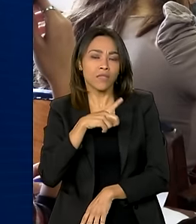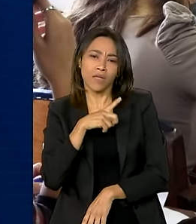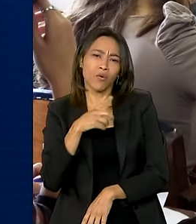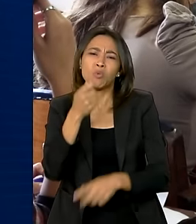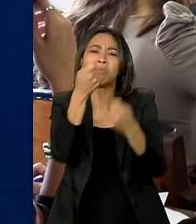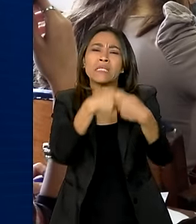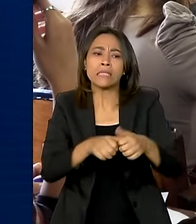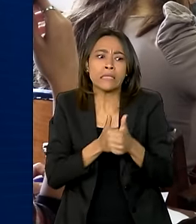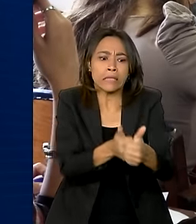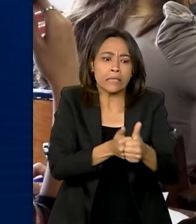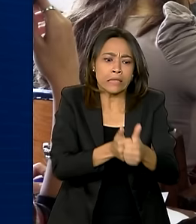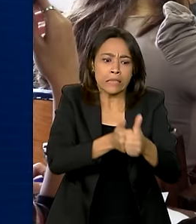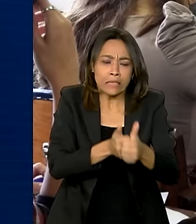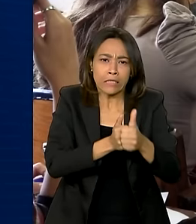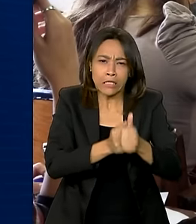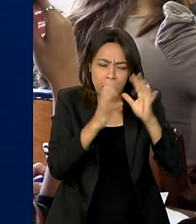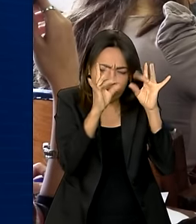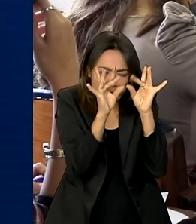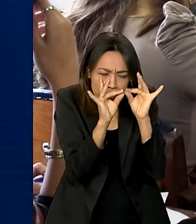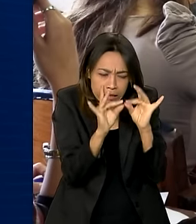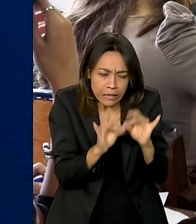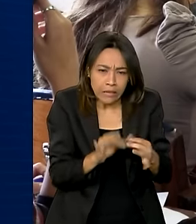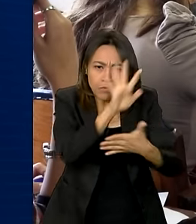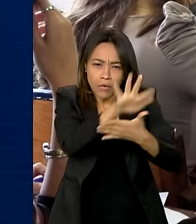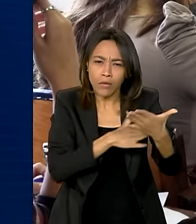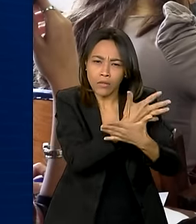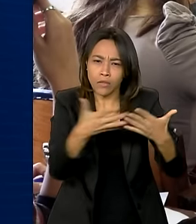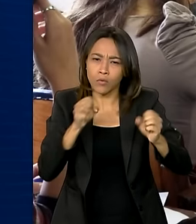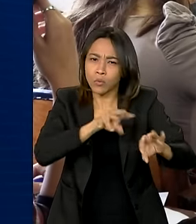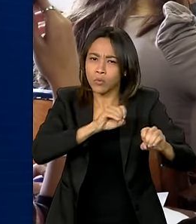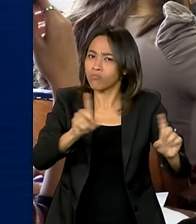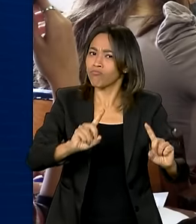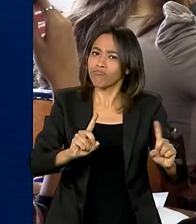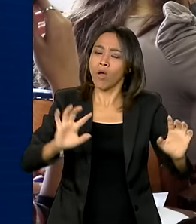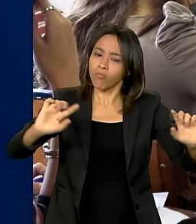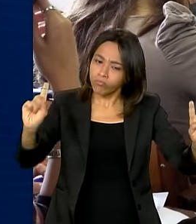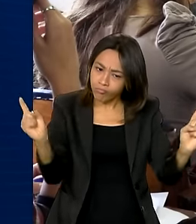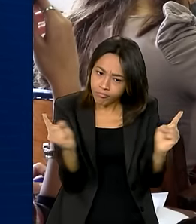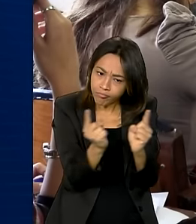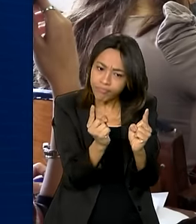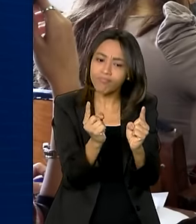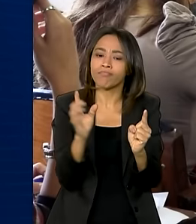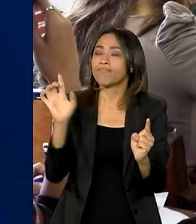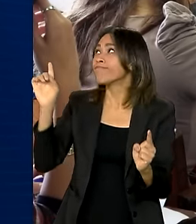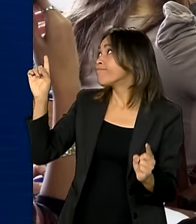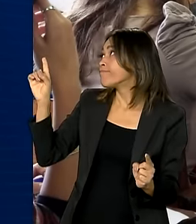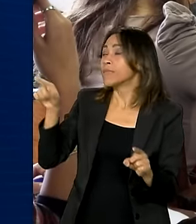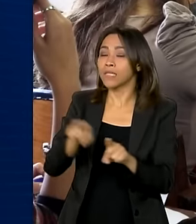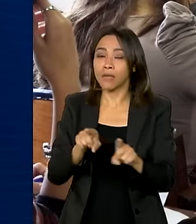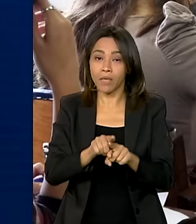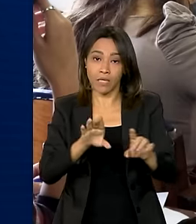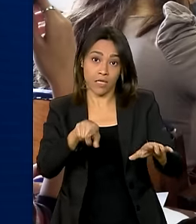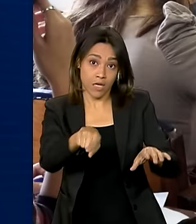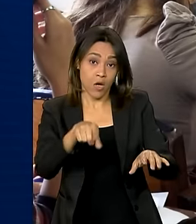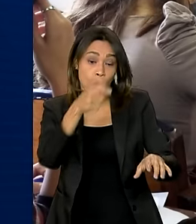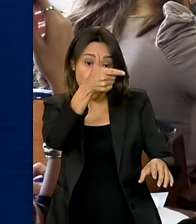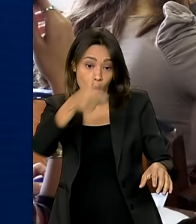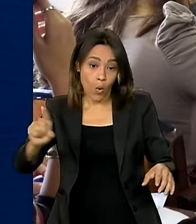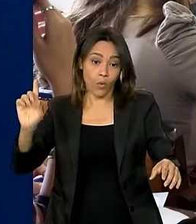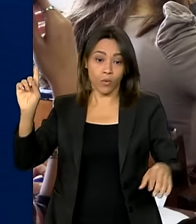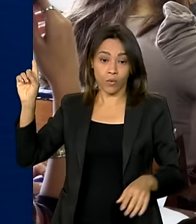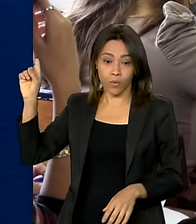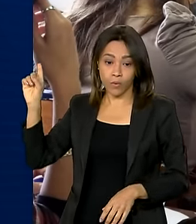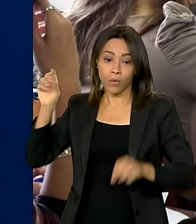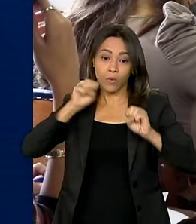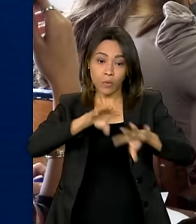cumprir o mínimo de dias letivos e a carga horária anual na educação infantil. No ensino